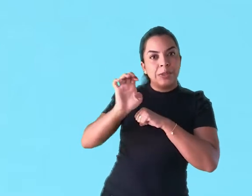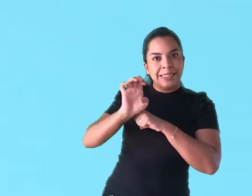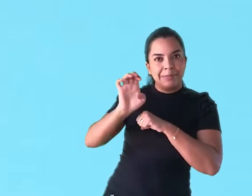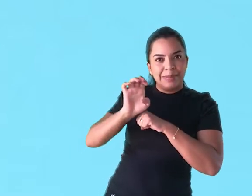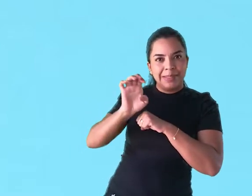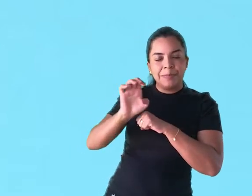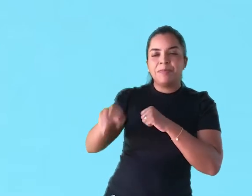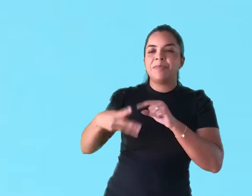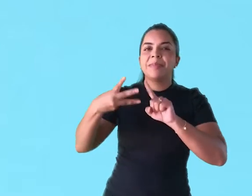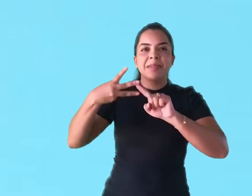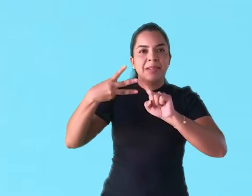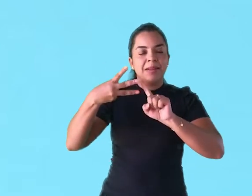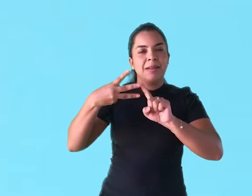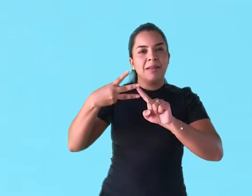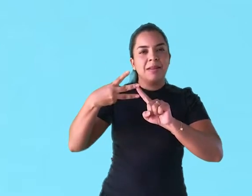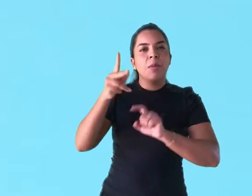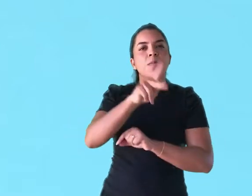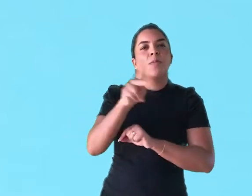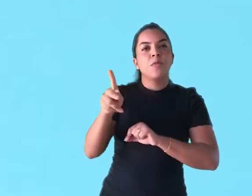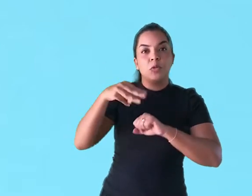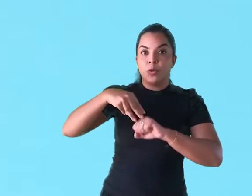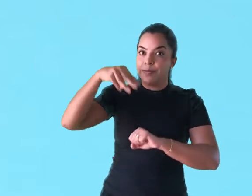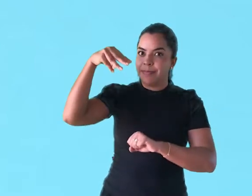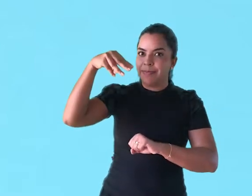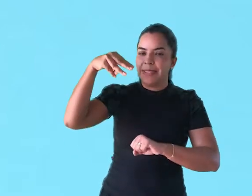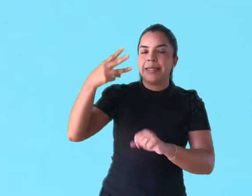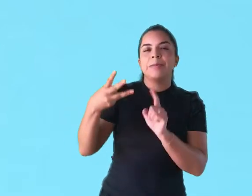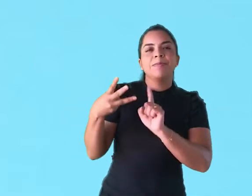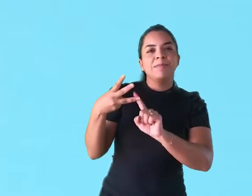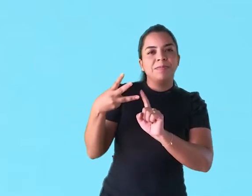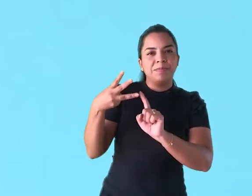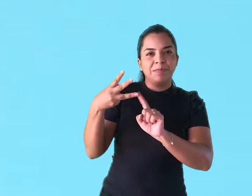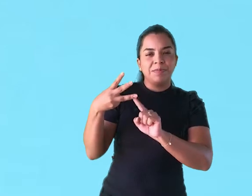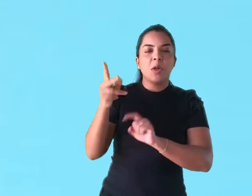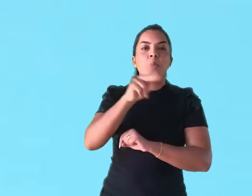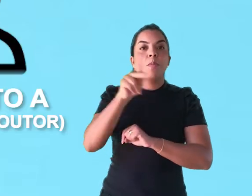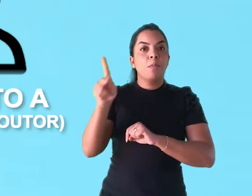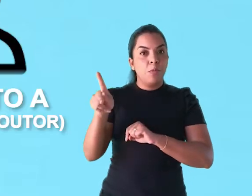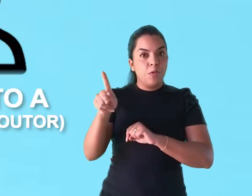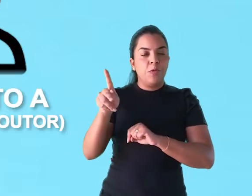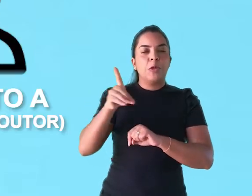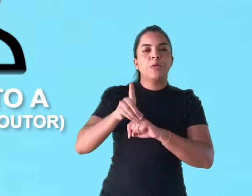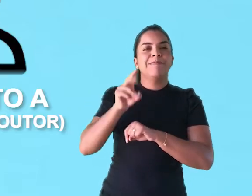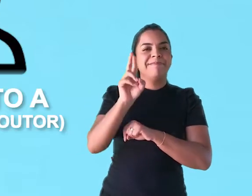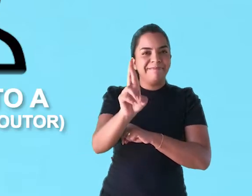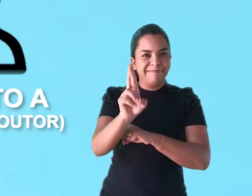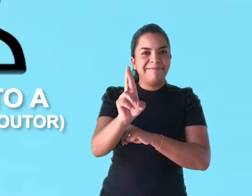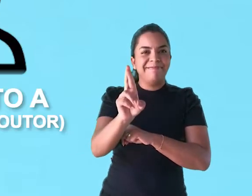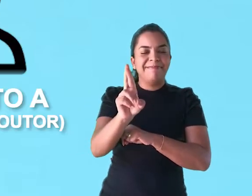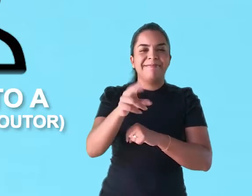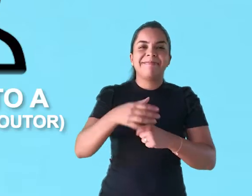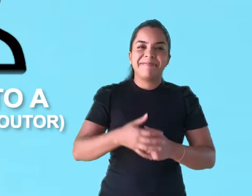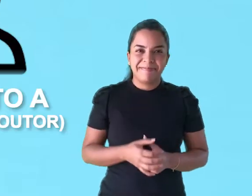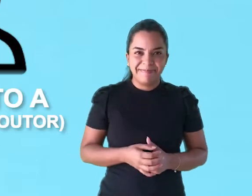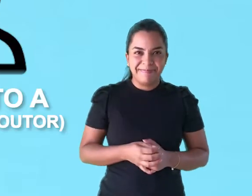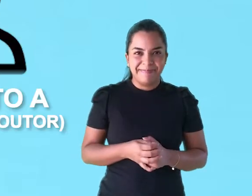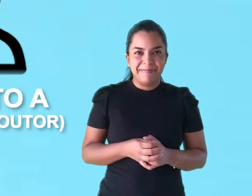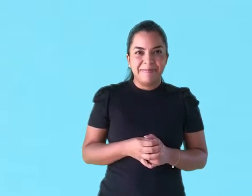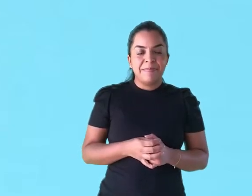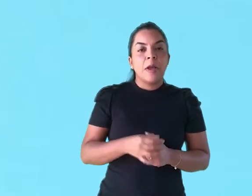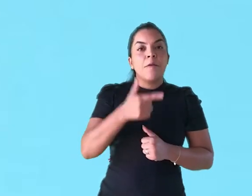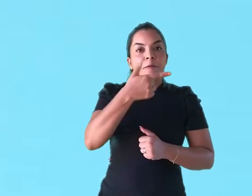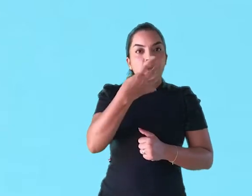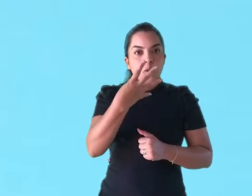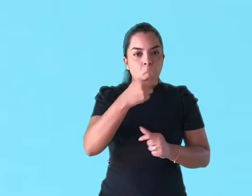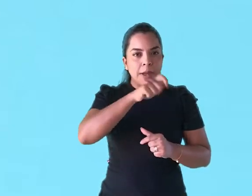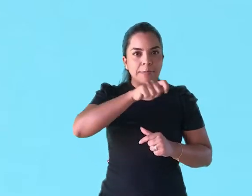docente especialista, assistente A, docente mestre e adjunto A, docente doutor.